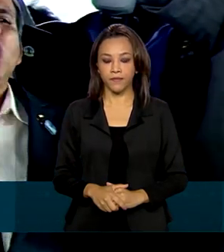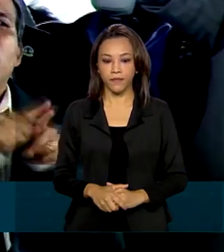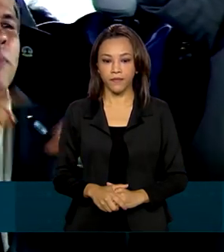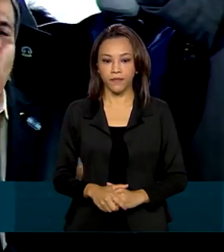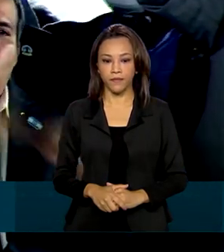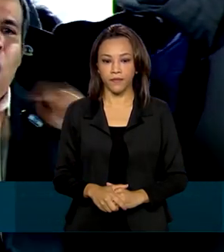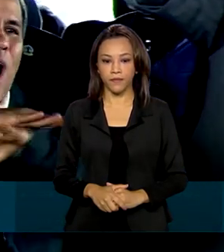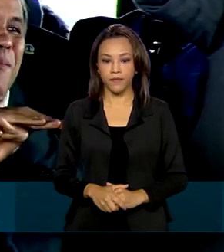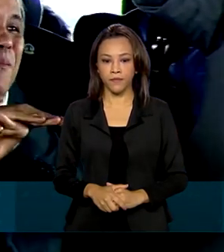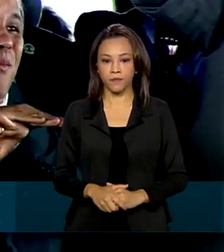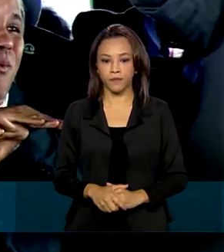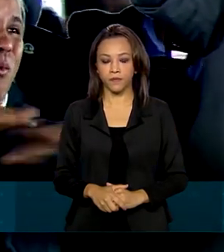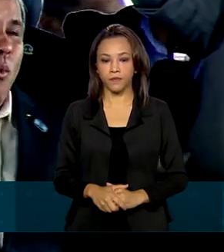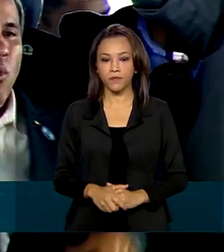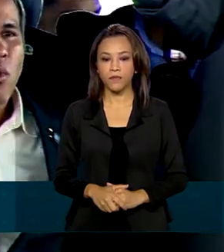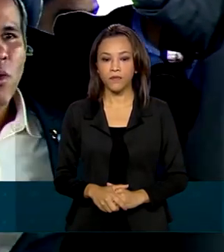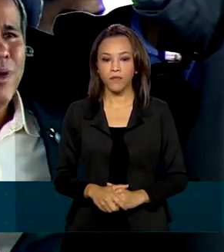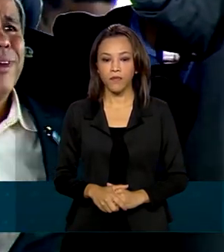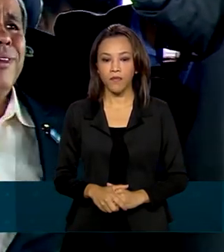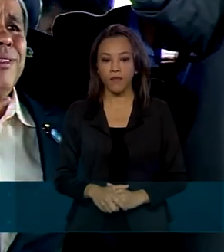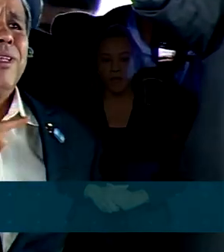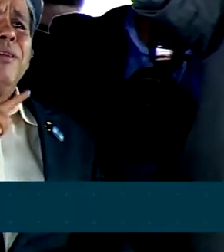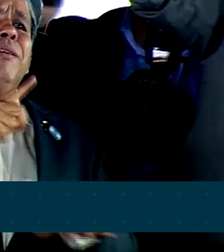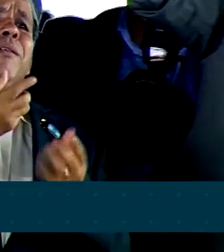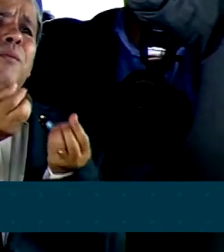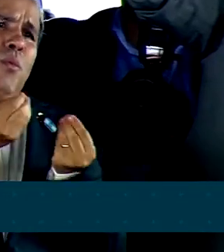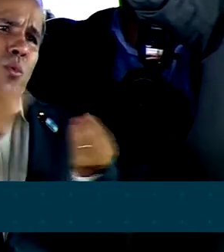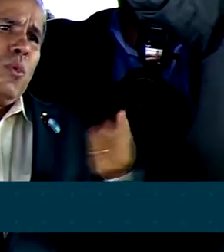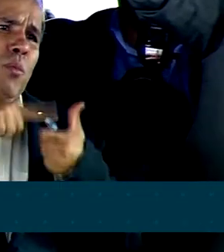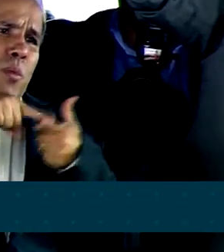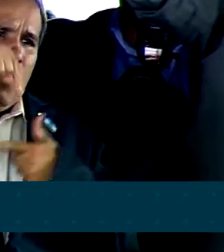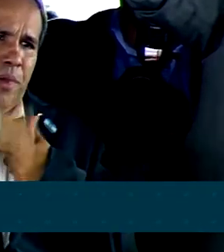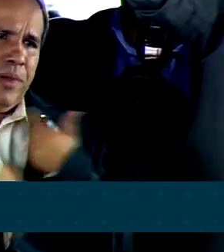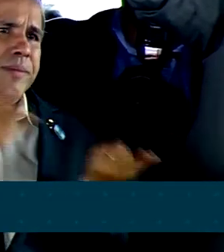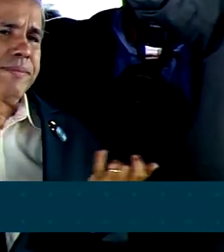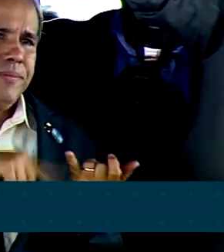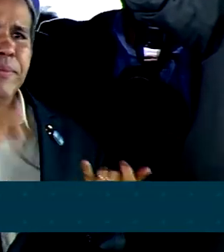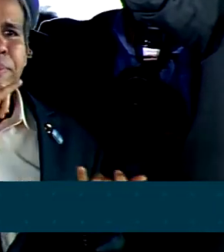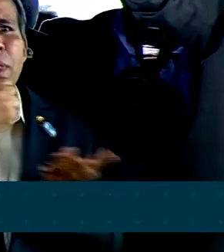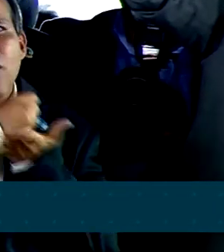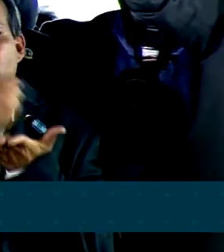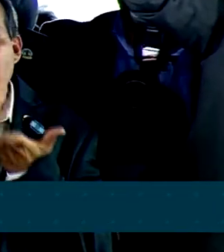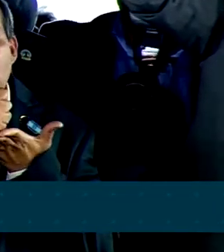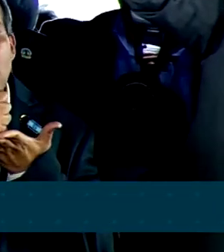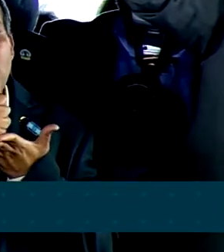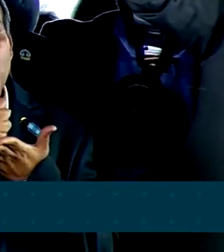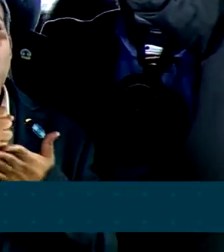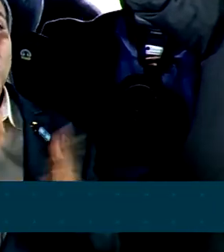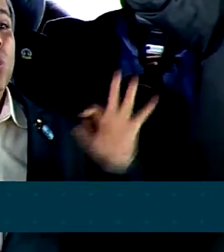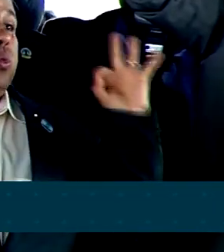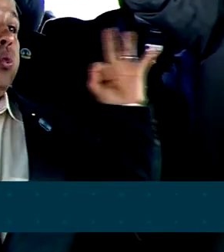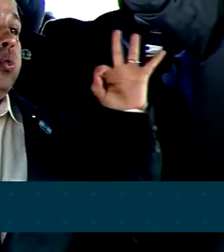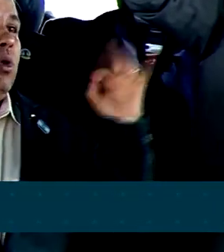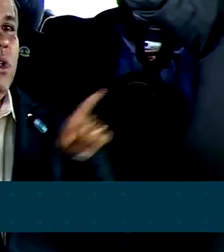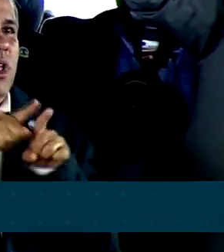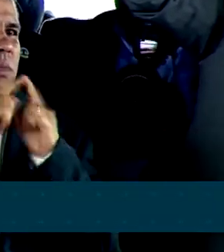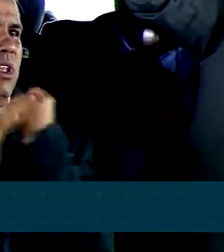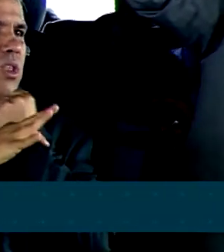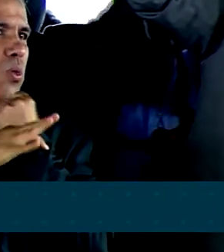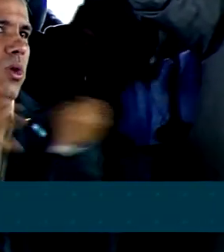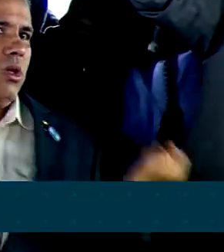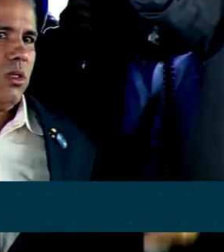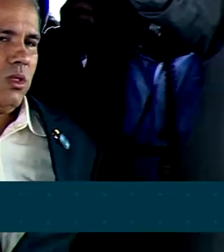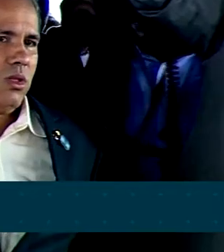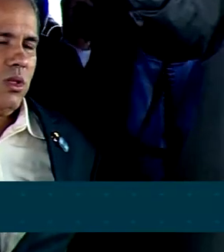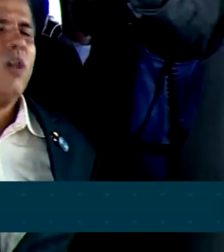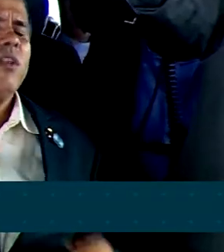não existe mais. Temos vários problemas aqui, como os contratos de lixo e de segurança que estão